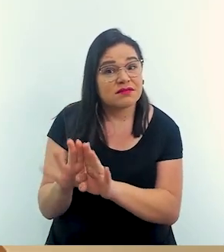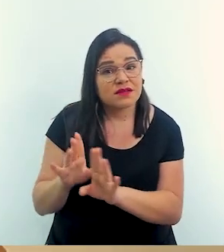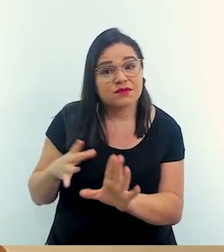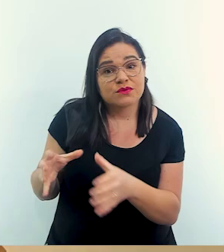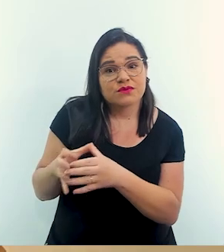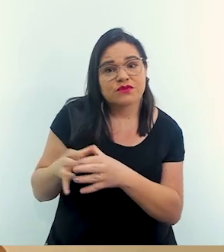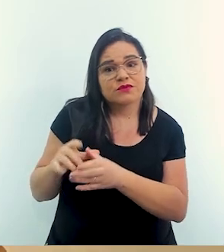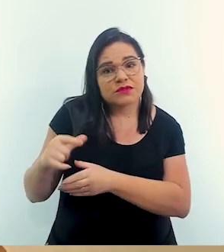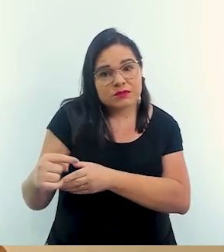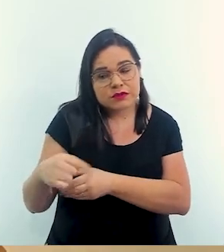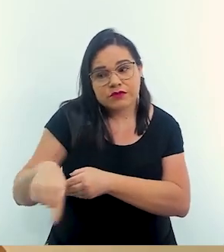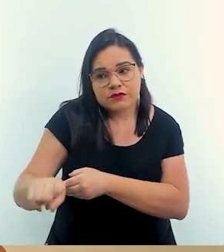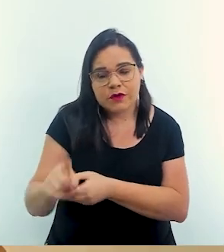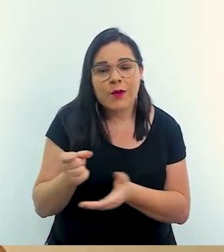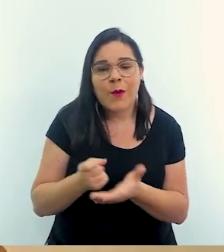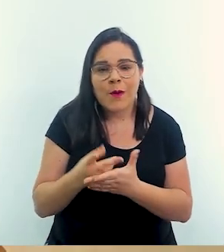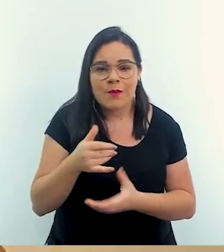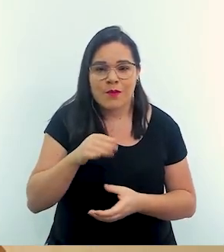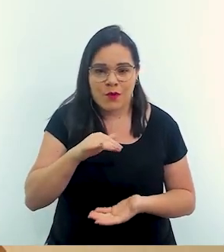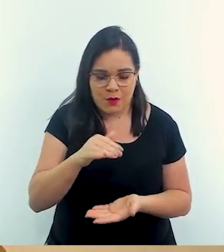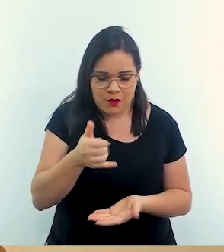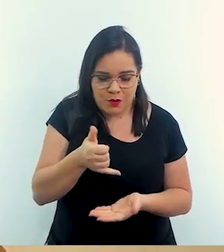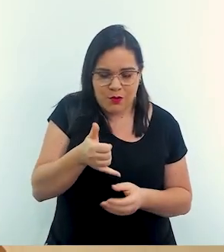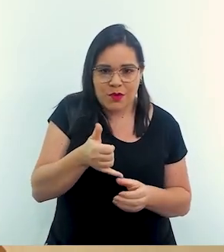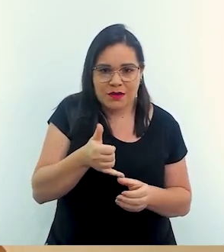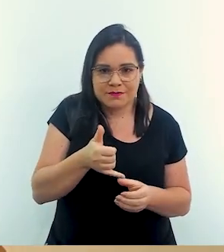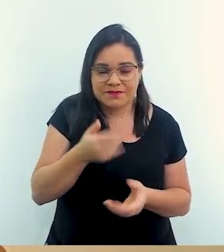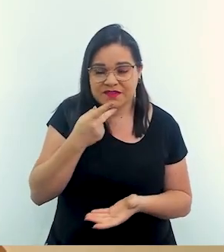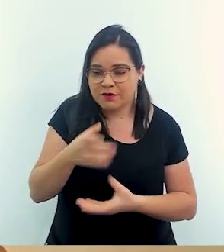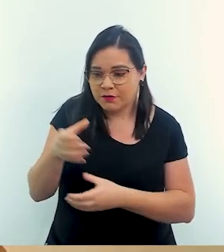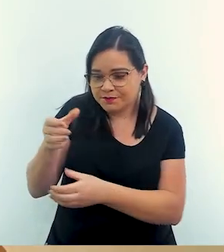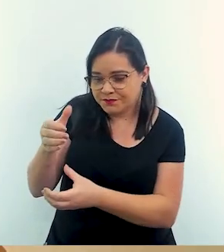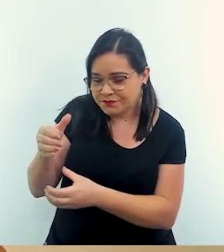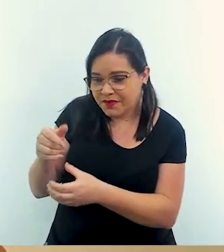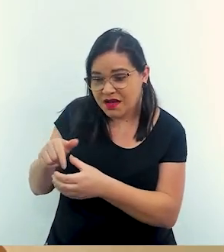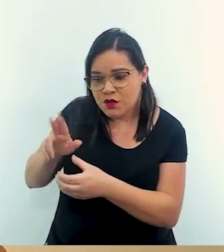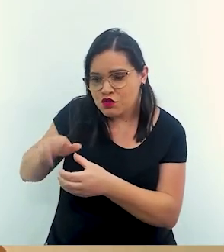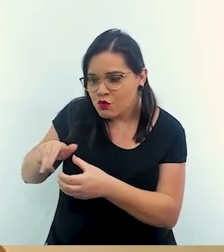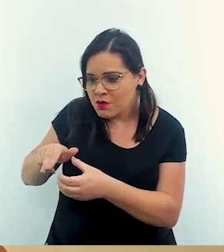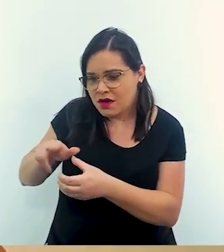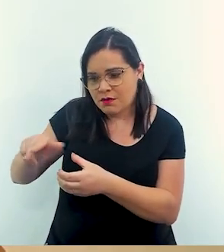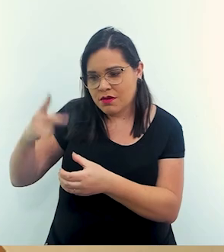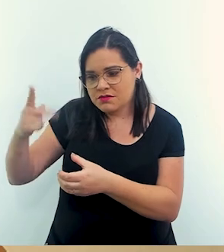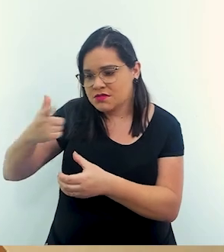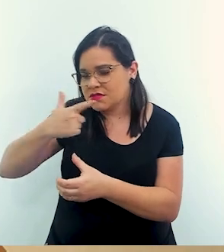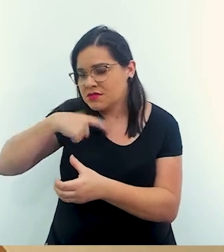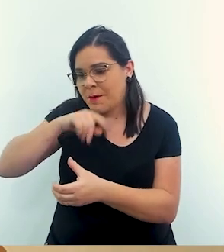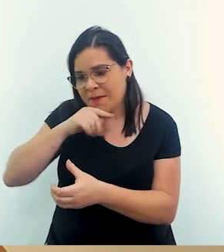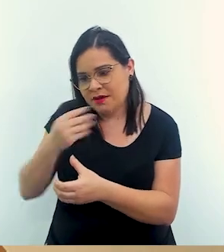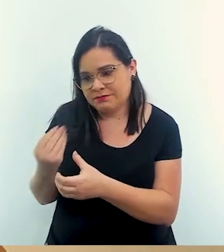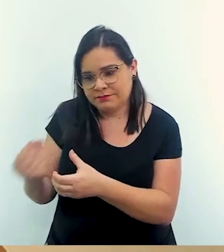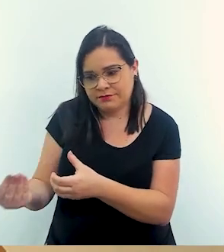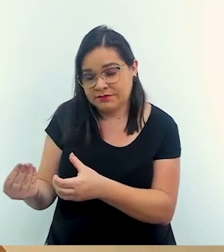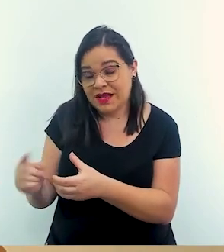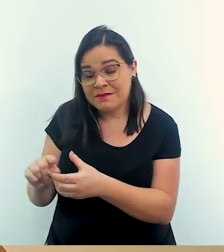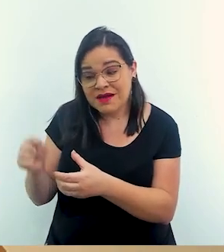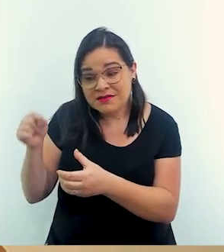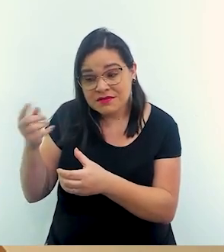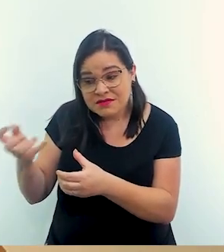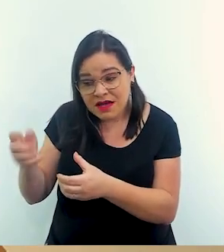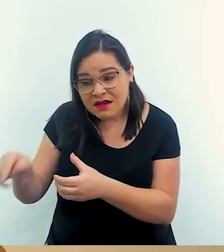aonde a nossa equipe depois foi lá comprou uma cuia para ele e falou assim olha senhor João essa cuia que nunca vai ser a cuia que o pai do senhor deu